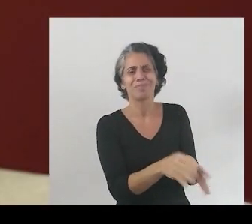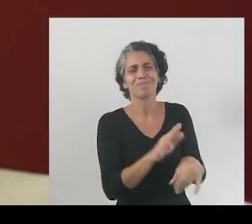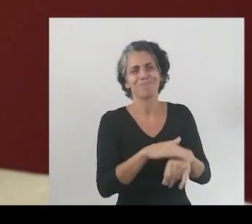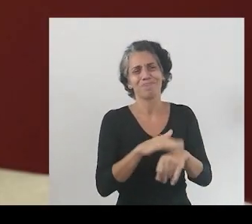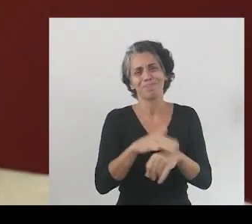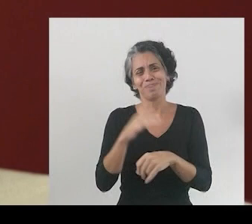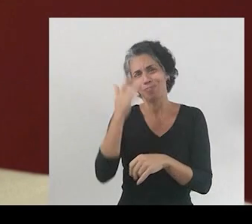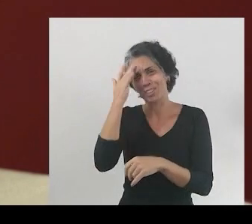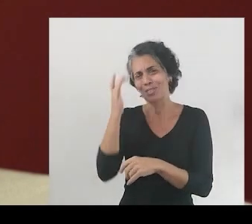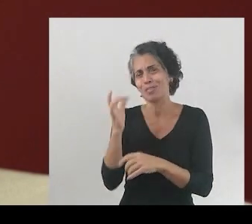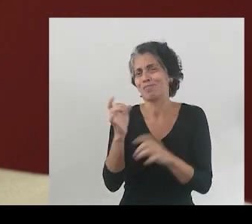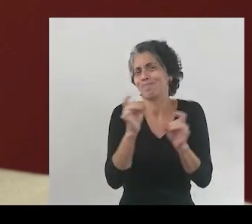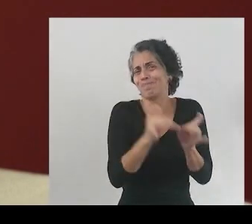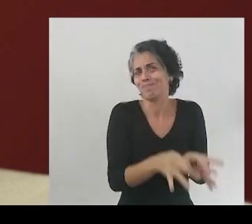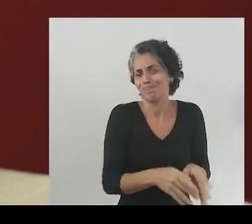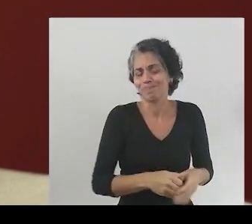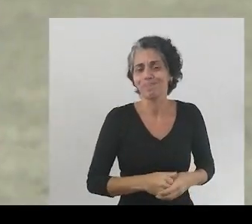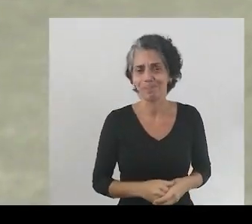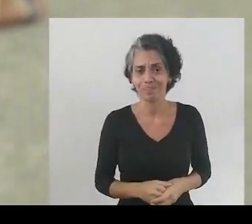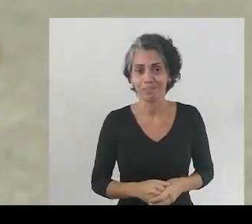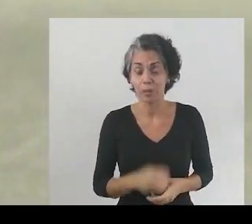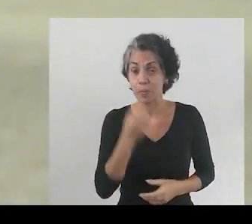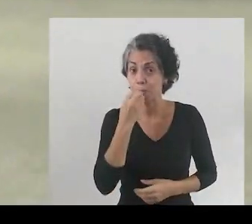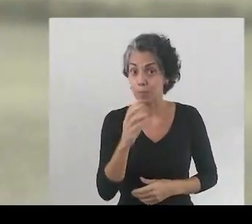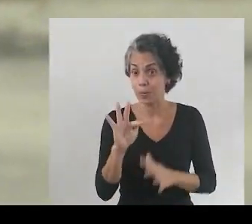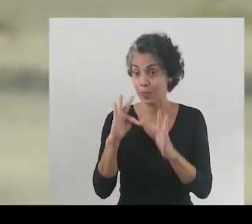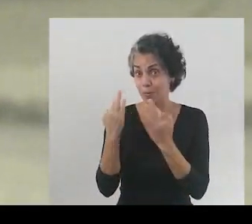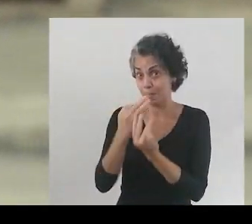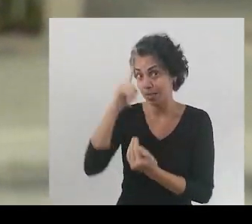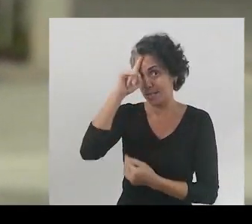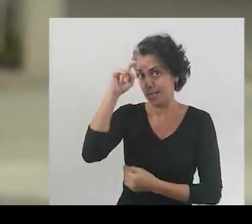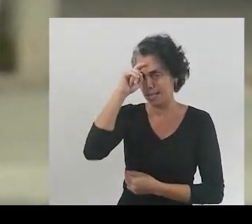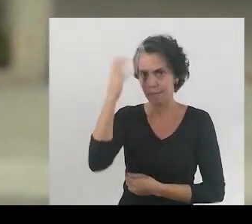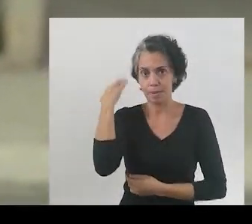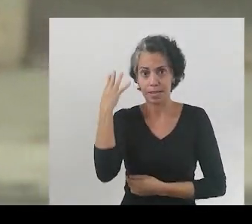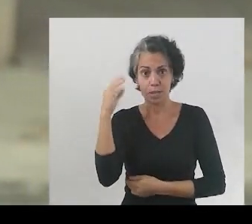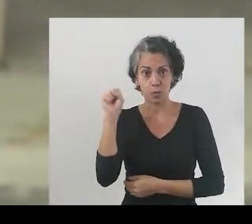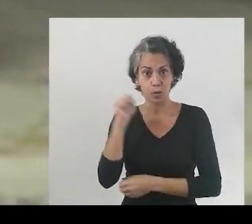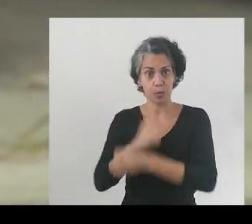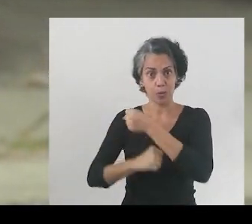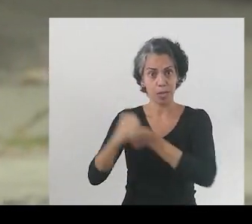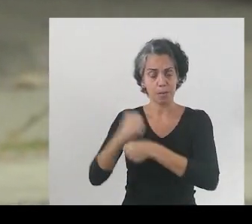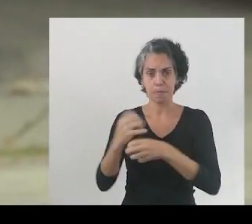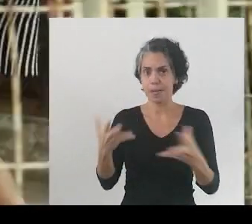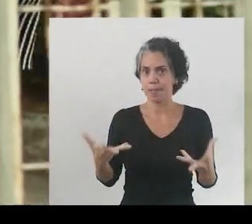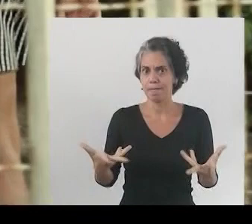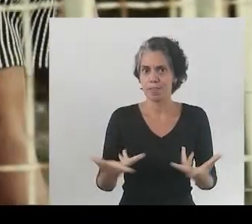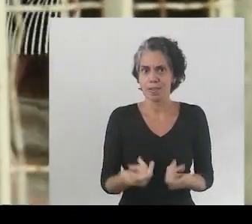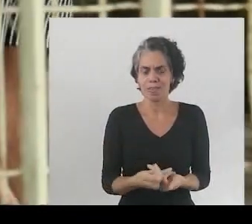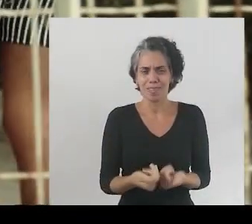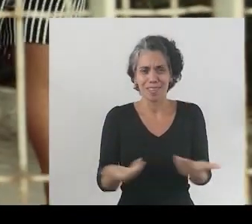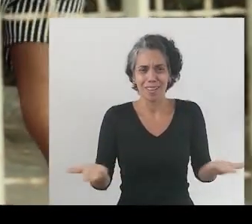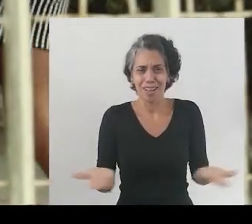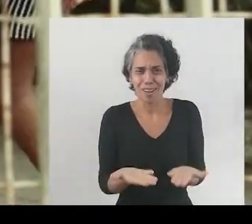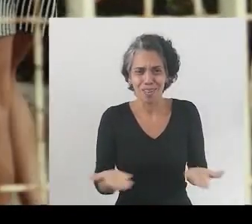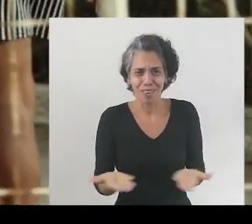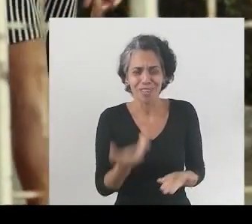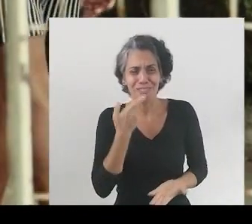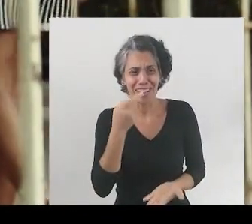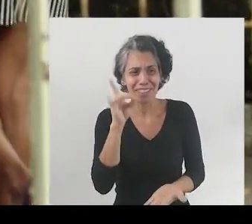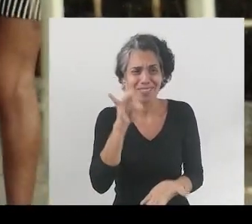um ser humano digno. Hoje em dia, a gente chega na clínica da família e não tem um médico.